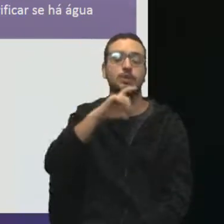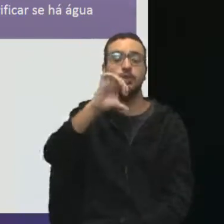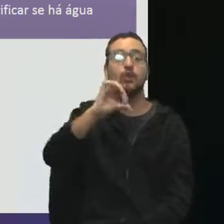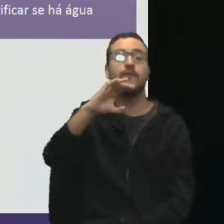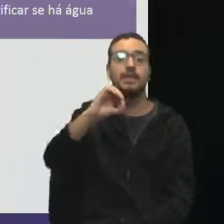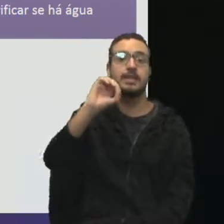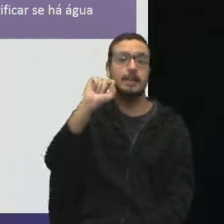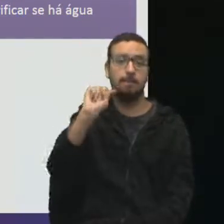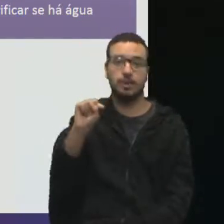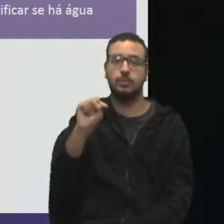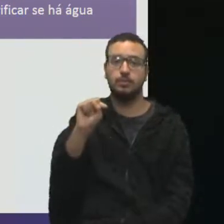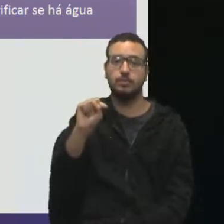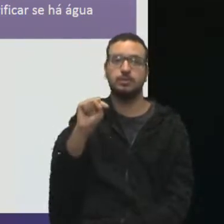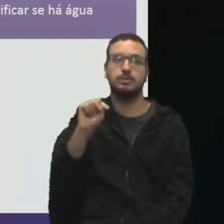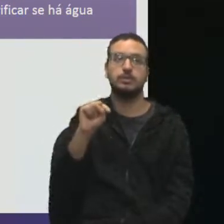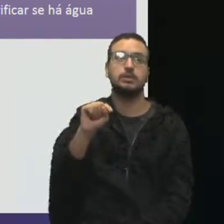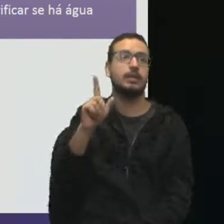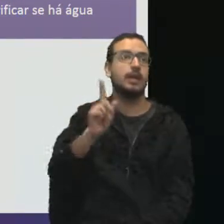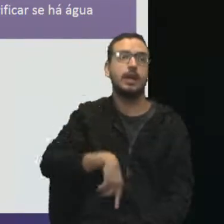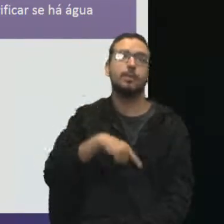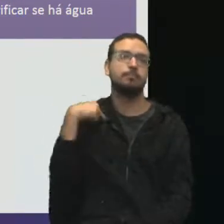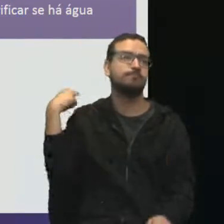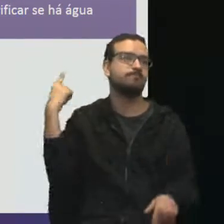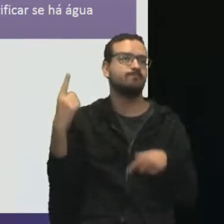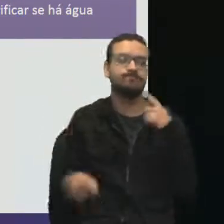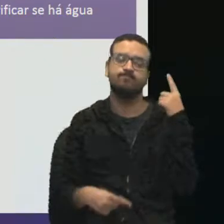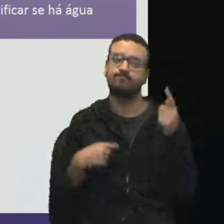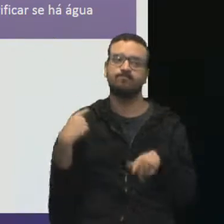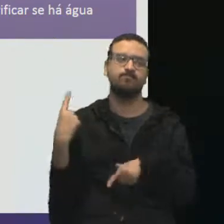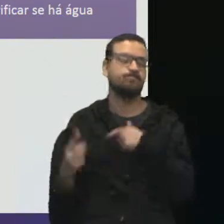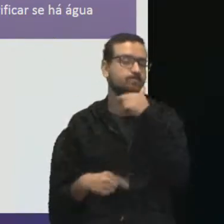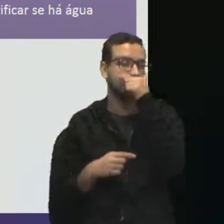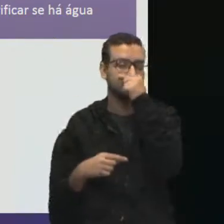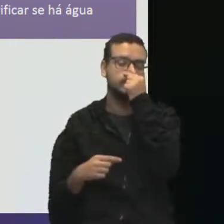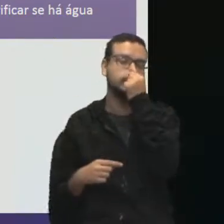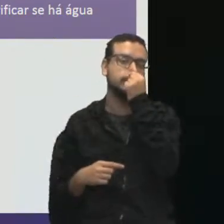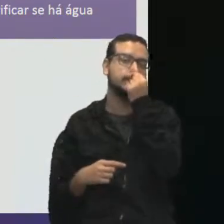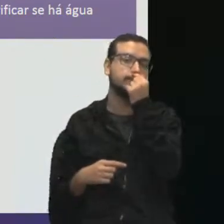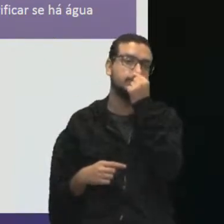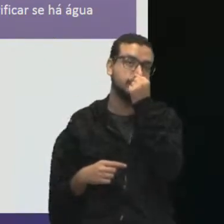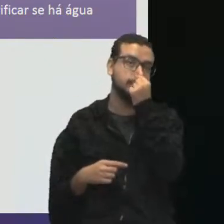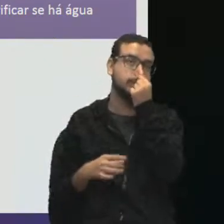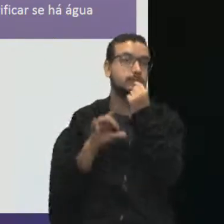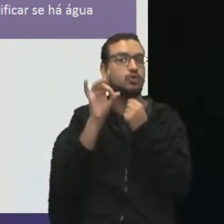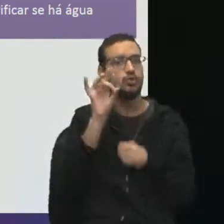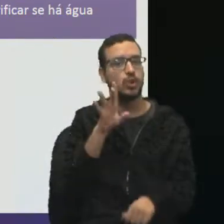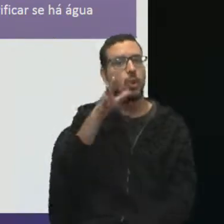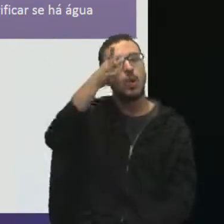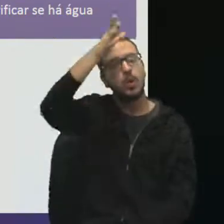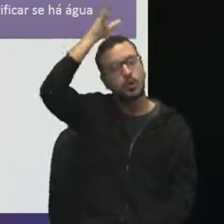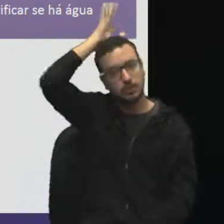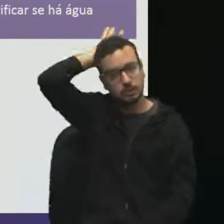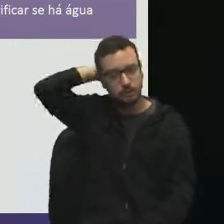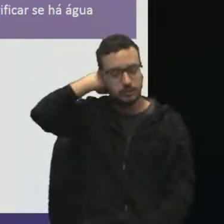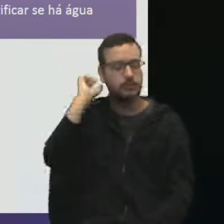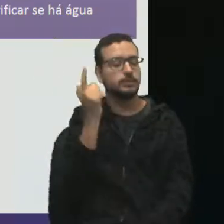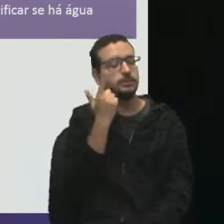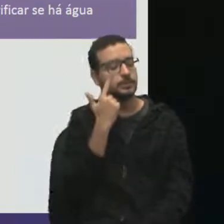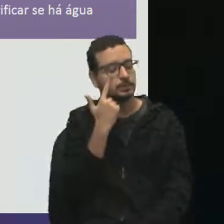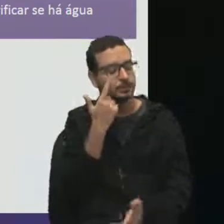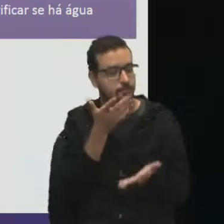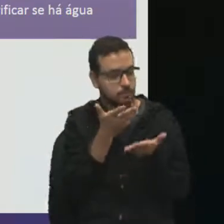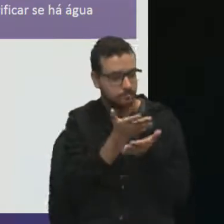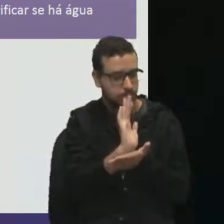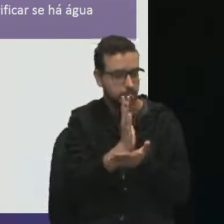assistindo um show. Vai ser uma loucura. Por isso que somente os bombeiros aprovam questões de